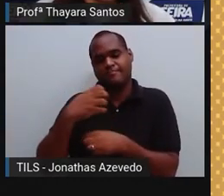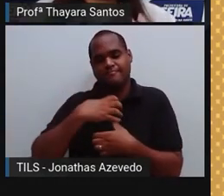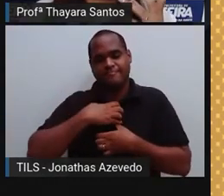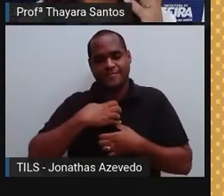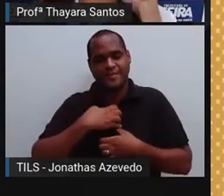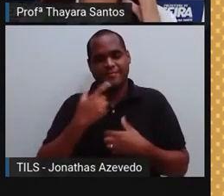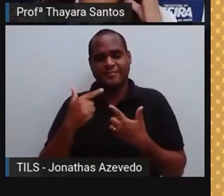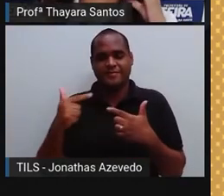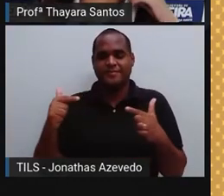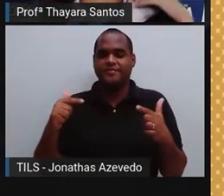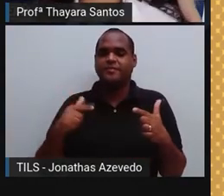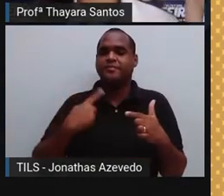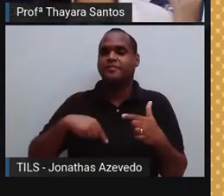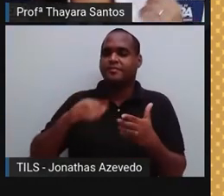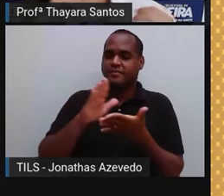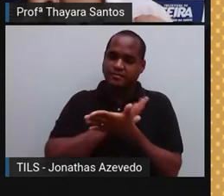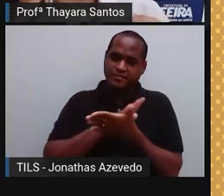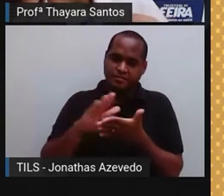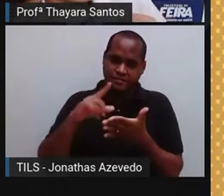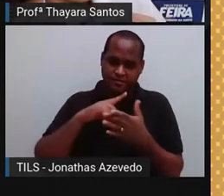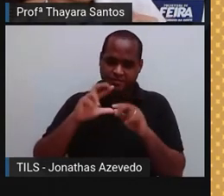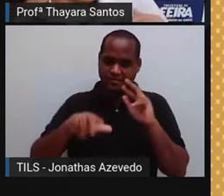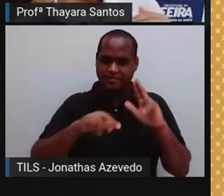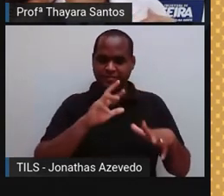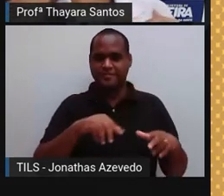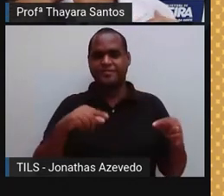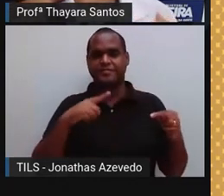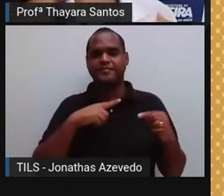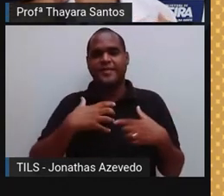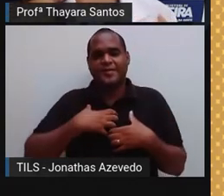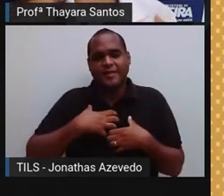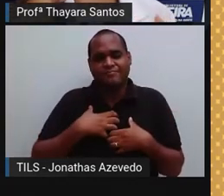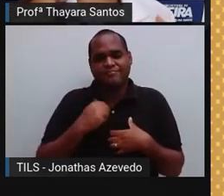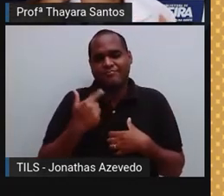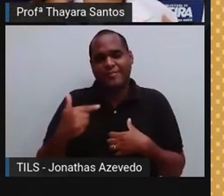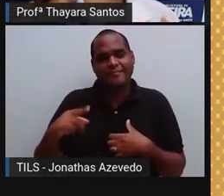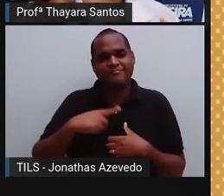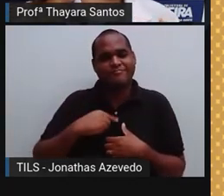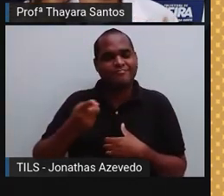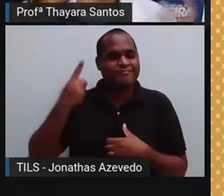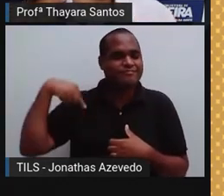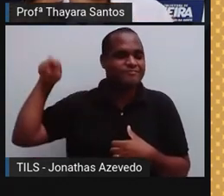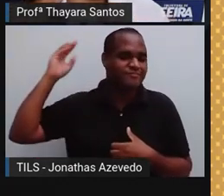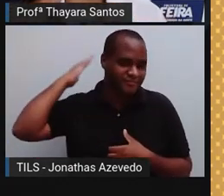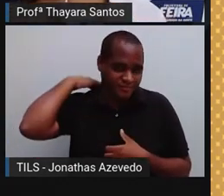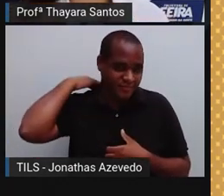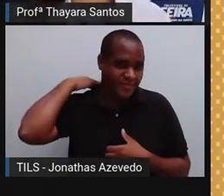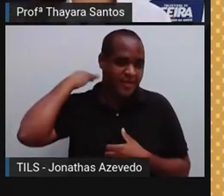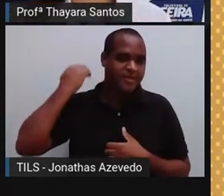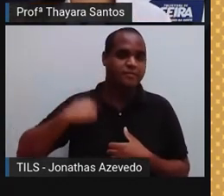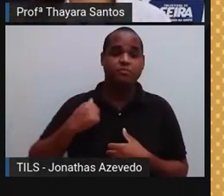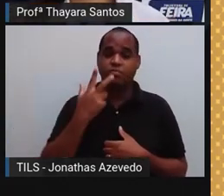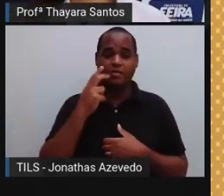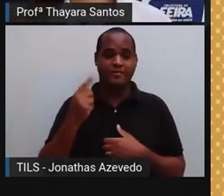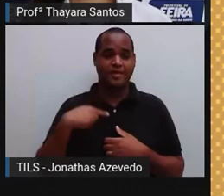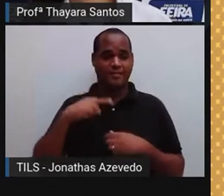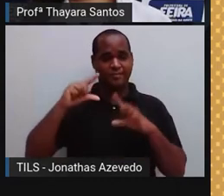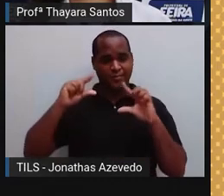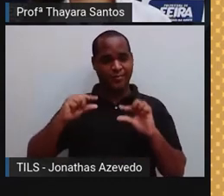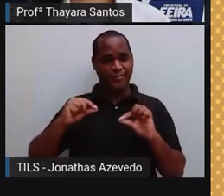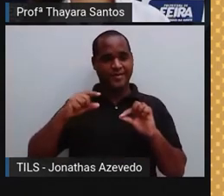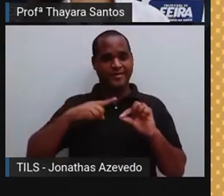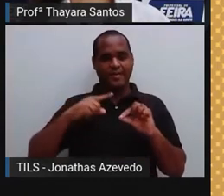lugares. Tem gente que quase não tem sensibilidade aqui nessa parte de trás das costas, porque tem a menor concentração desses